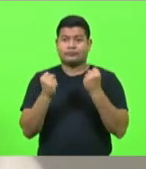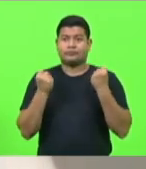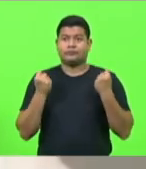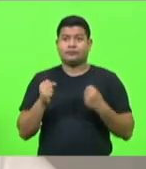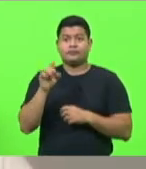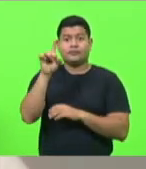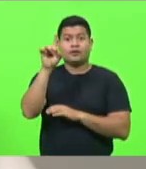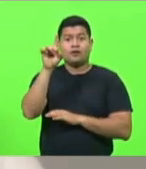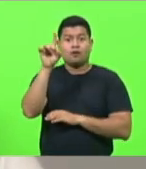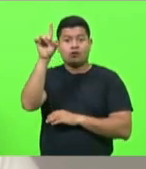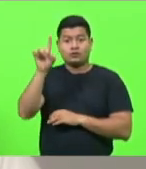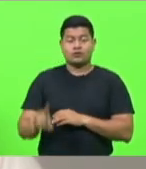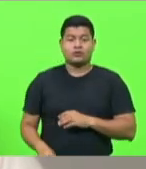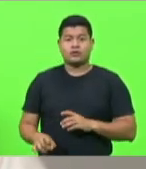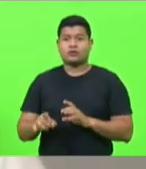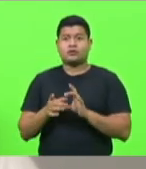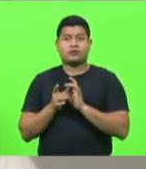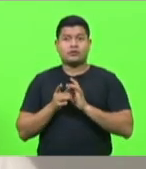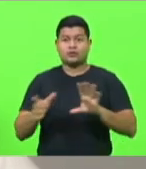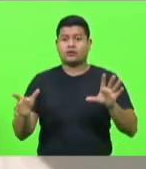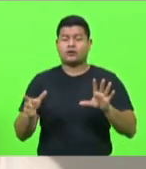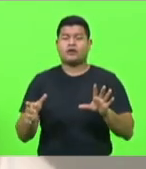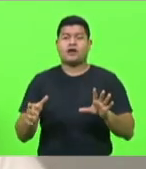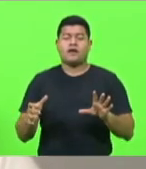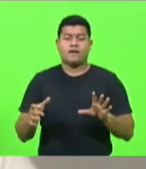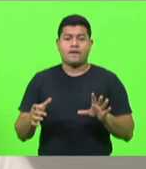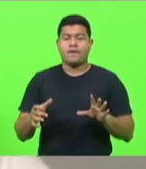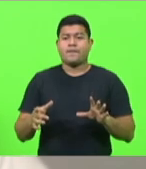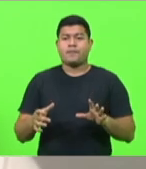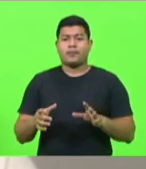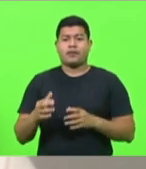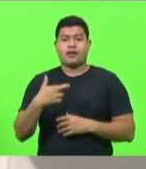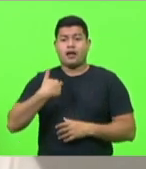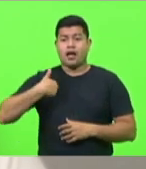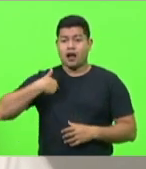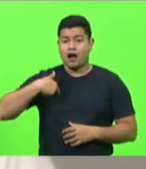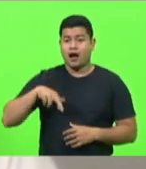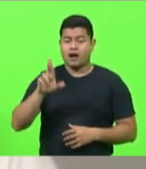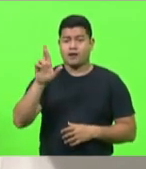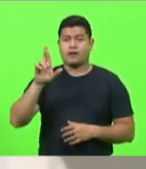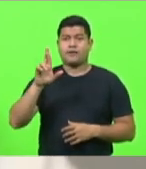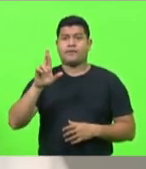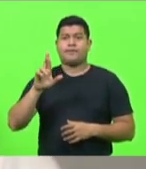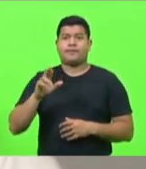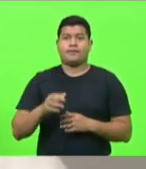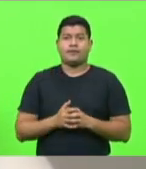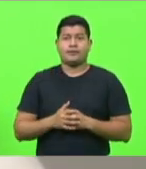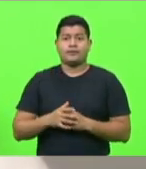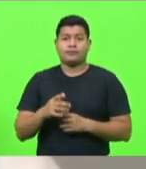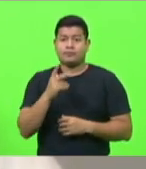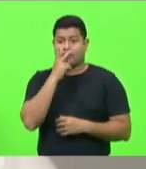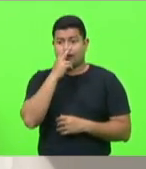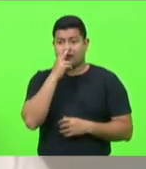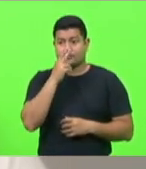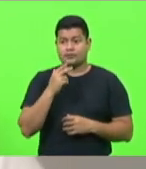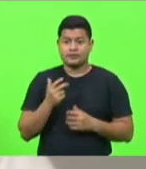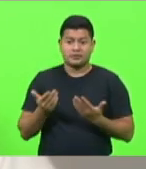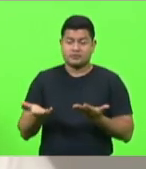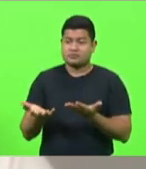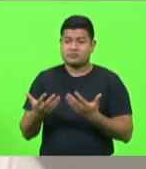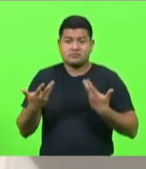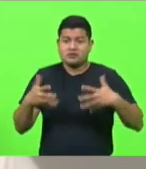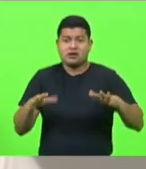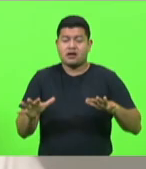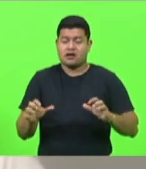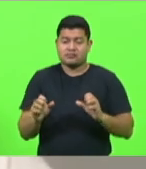direito ao livre exercício da liberdade religiosa e espiritual. Têm constrangimento de defender. Horas,